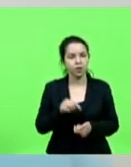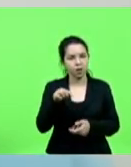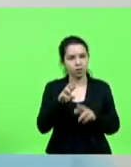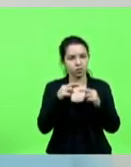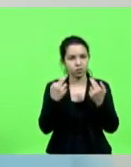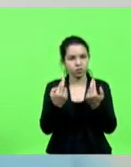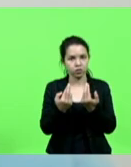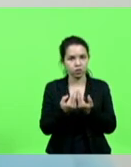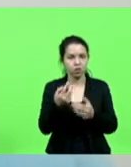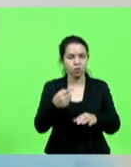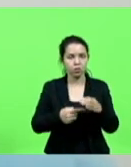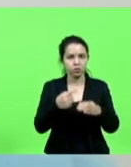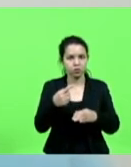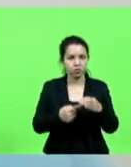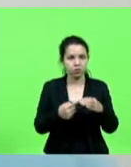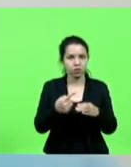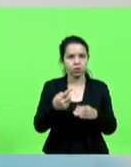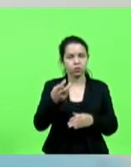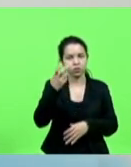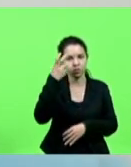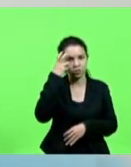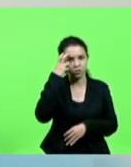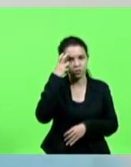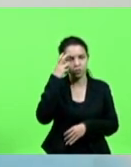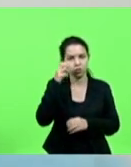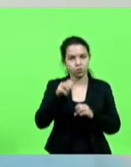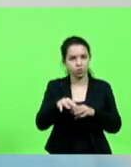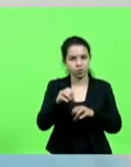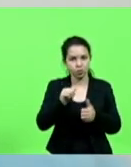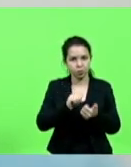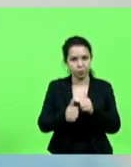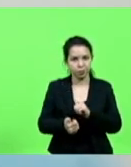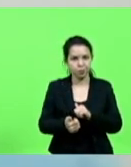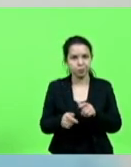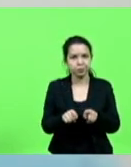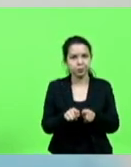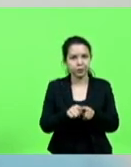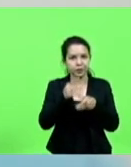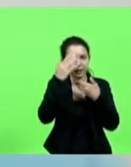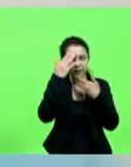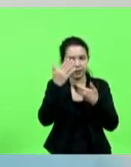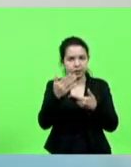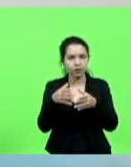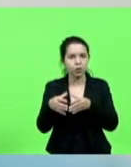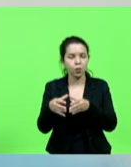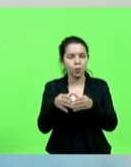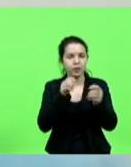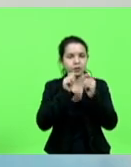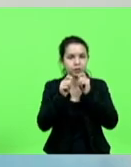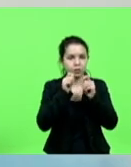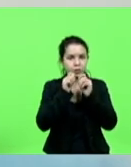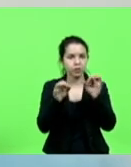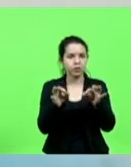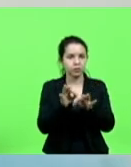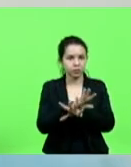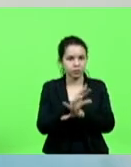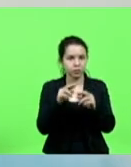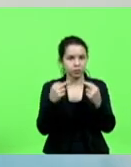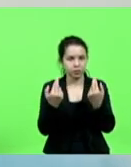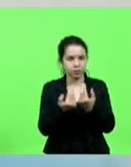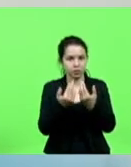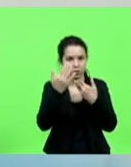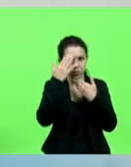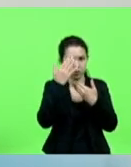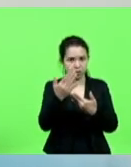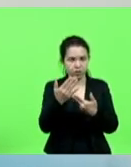Comissão de Educação, Cultura e Desporto e agradeço também toda a equipe à nossa assessoria e encerro a presente reunião. Muito obrigada a